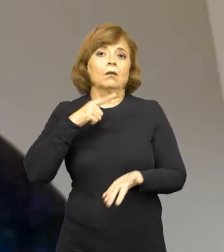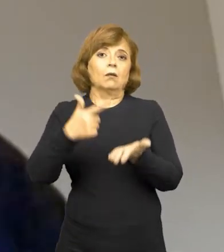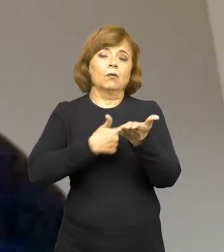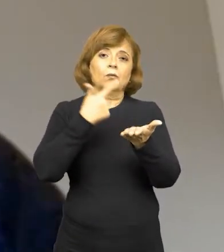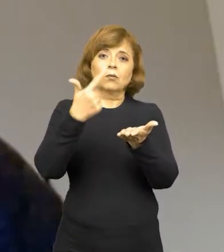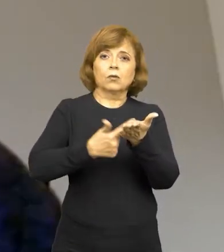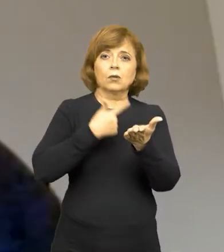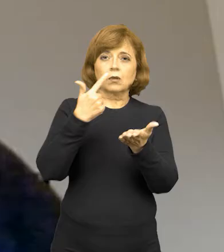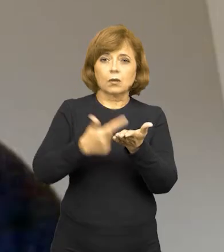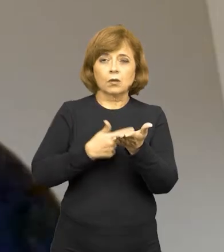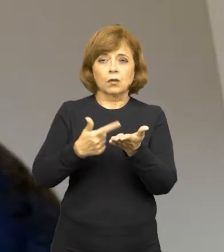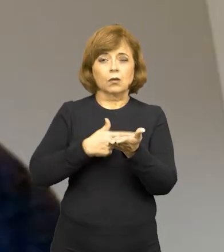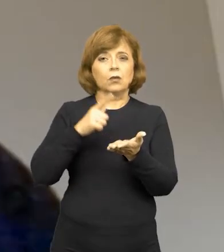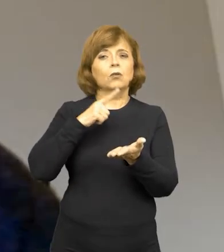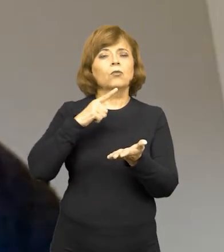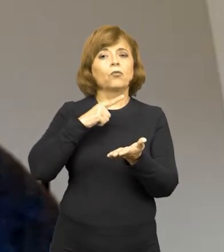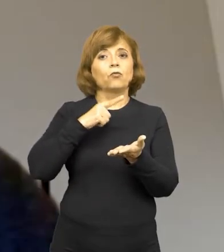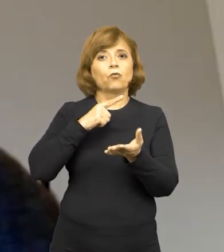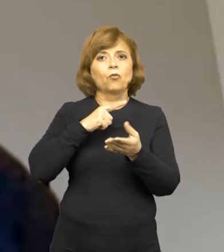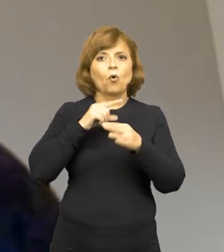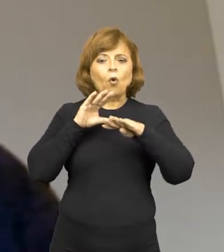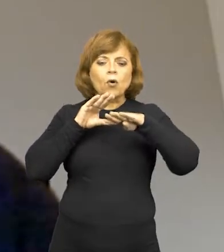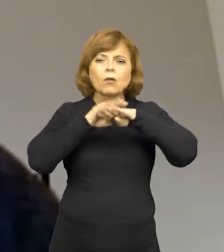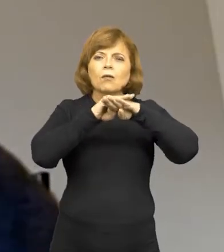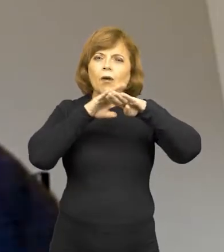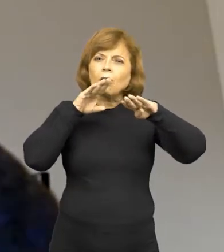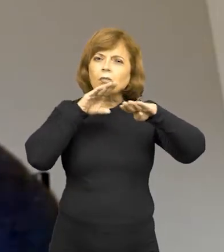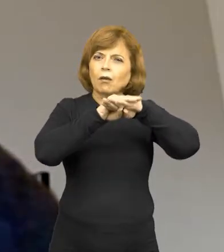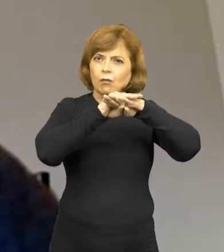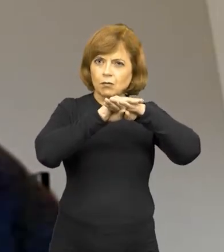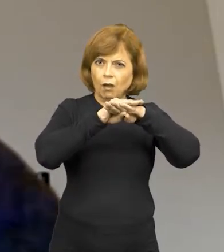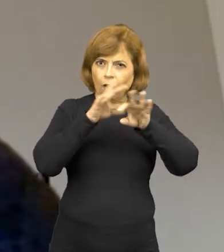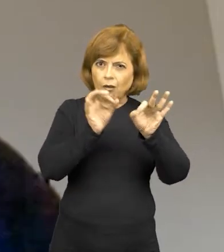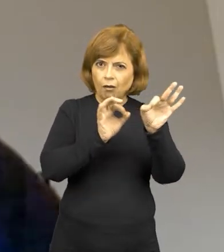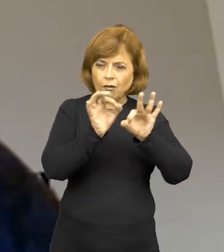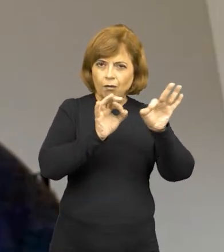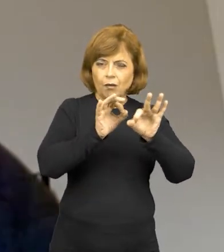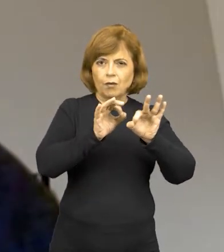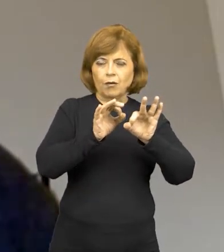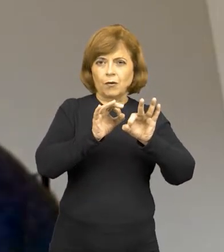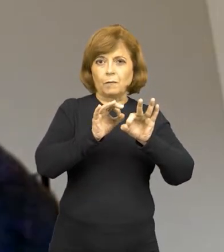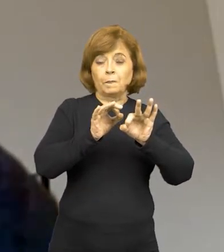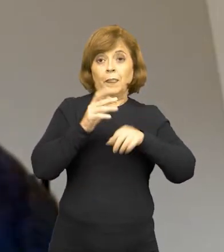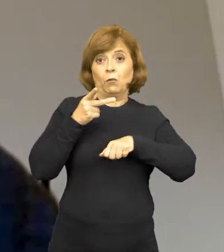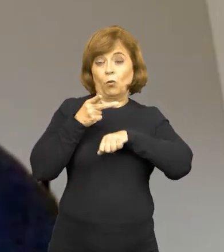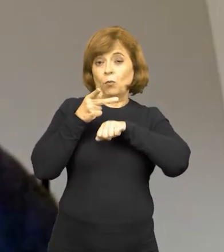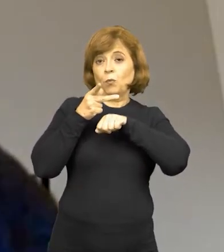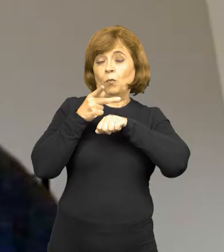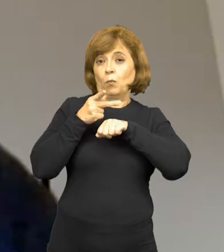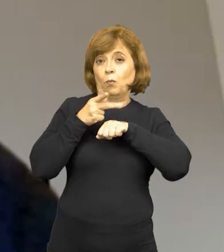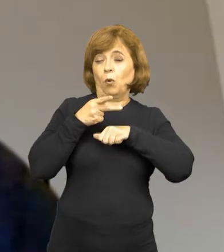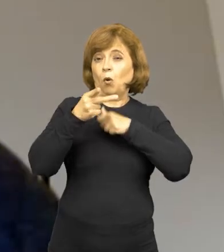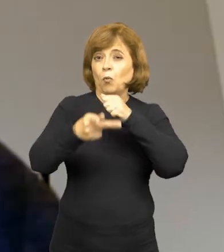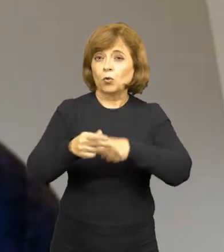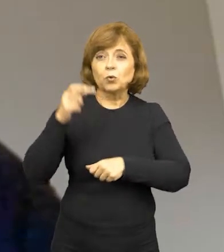livro que foi encadernado de um promotor de justiça do antigo estado do Rio, de uma cidade